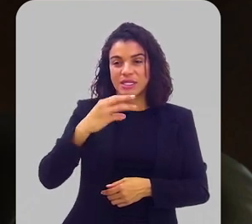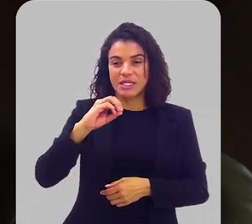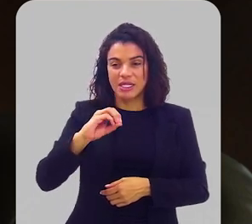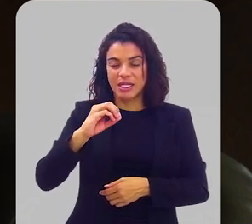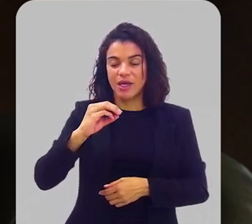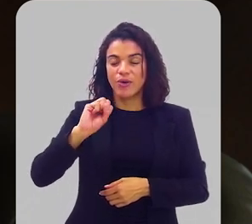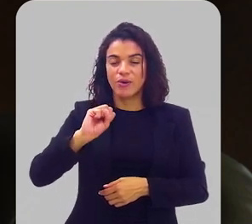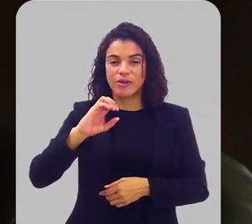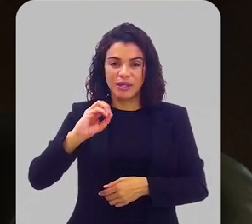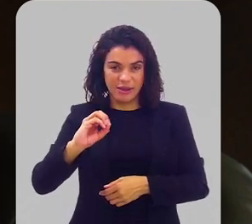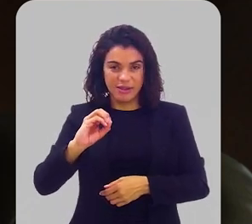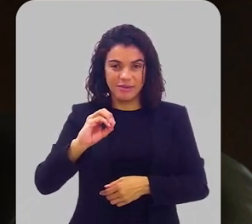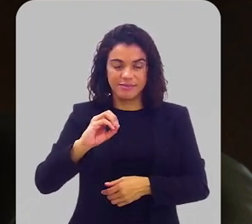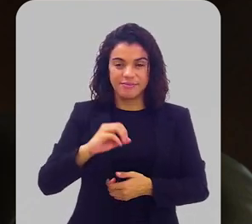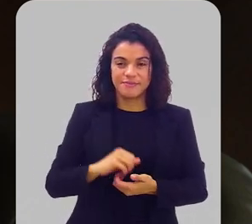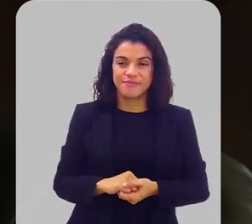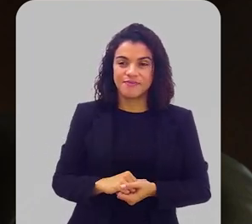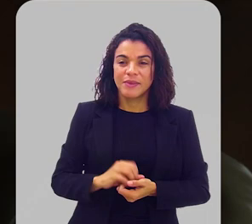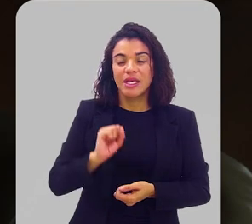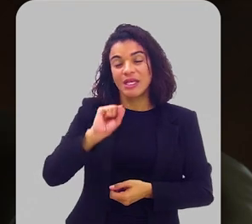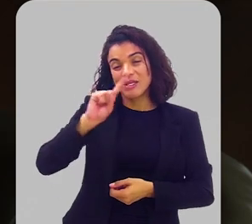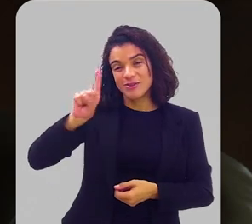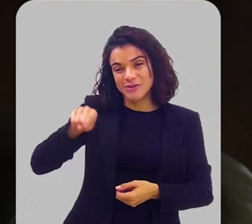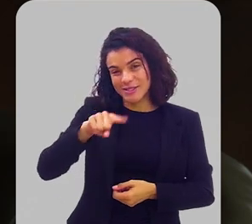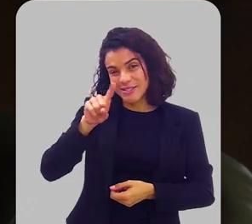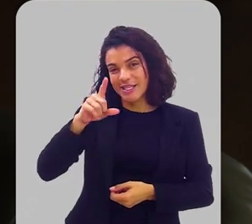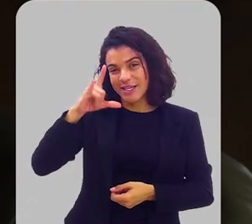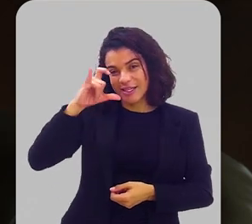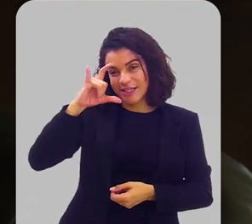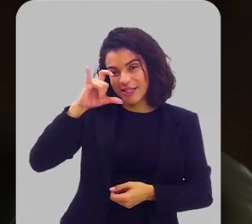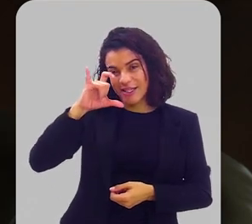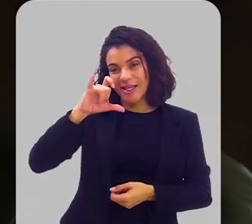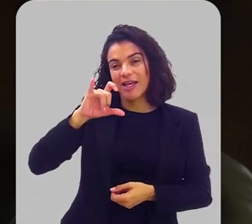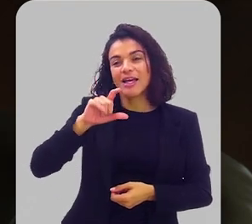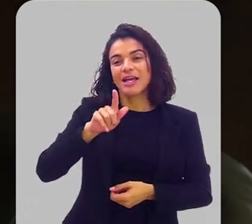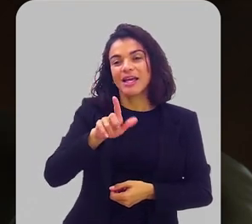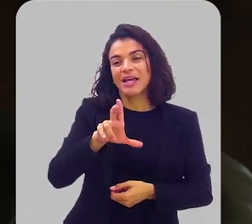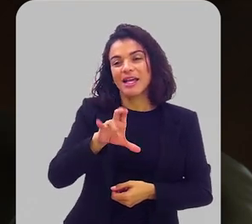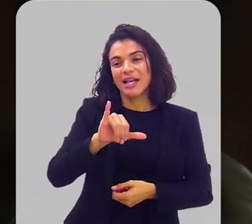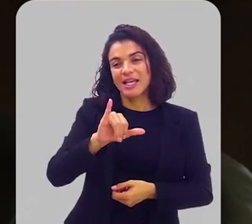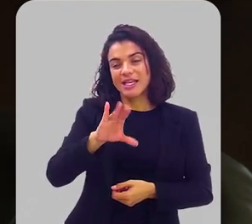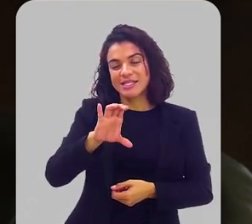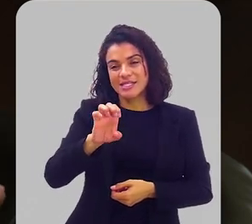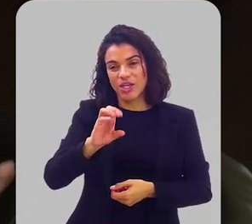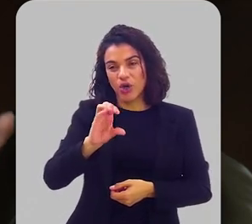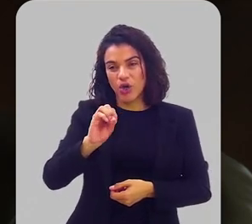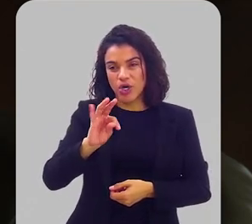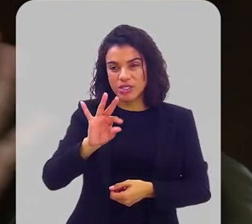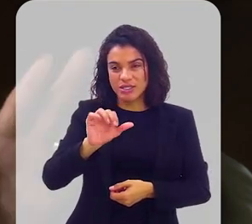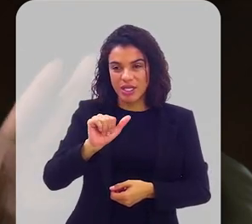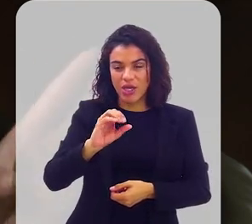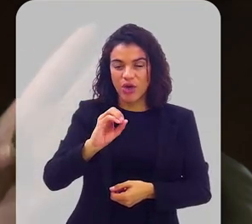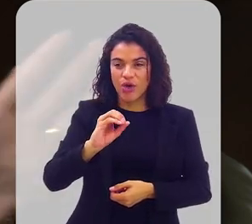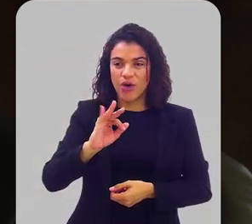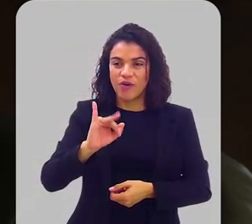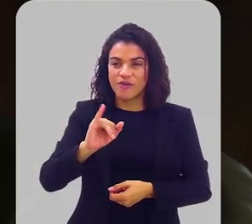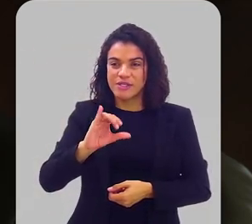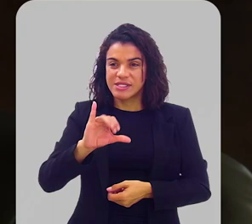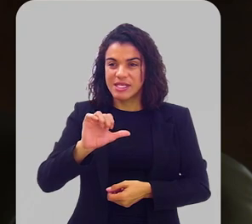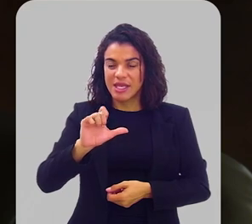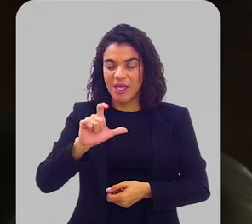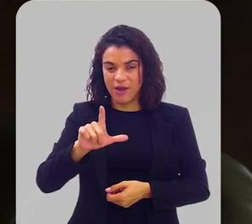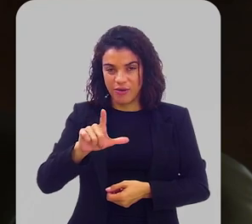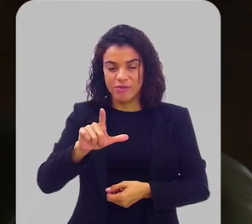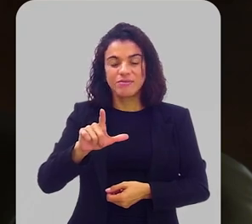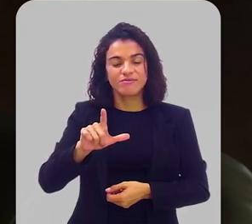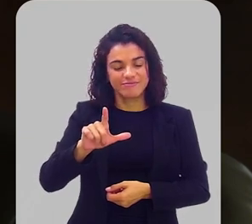-3080. E no Instagram está com o arroba Gleice Costa Oficial, tudo junto.